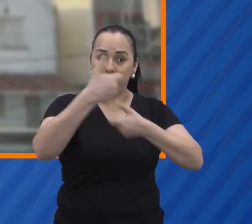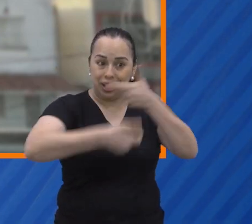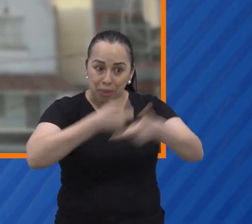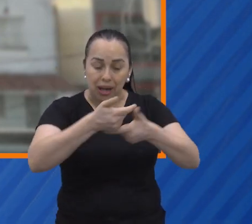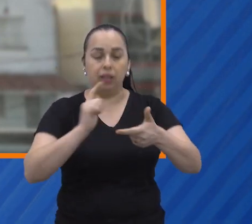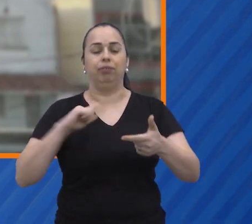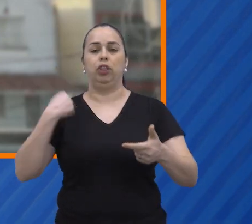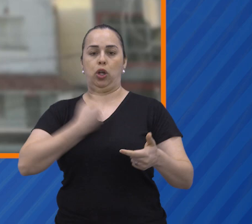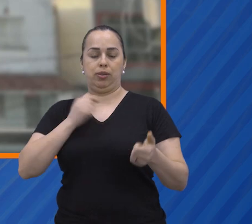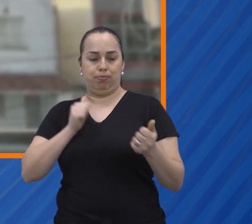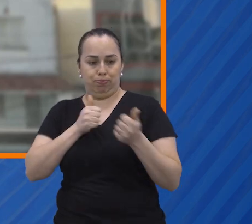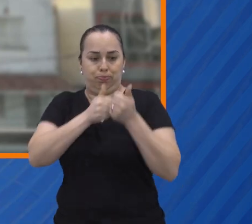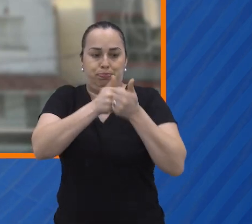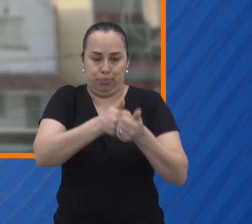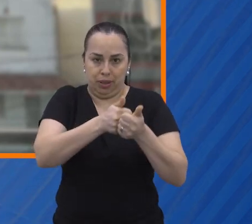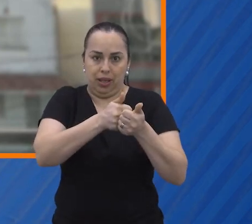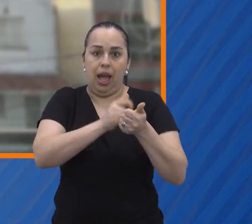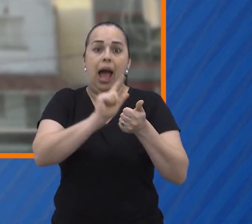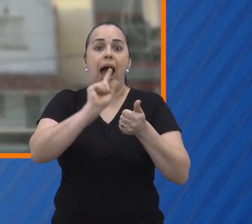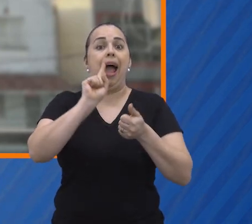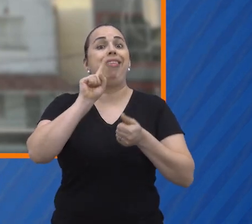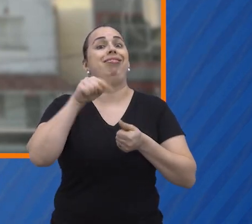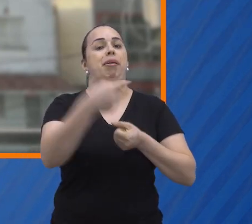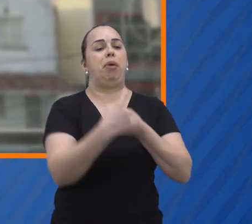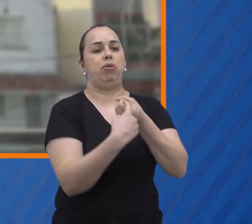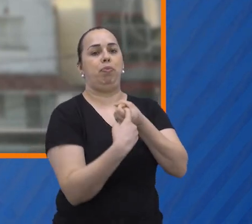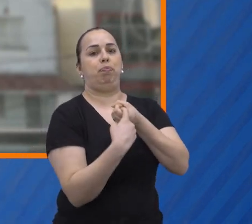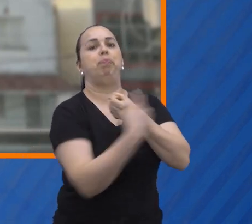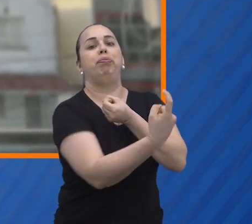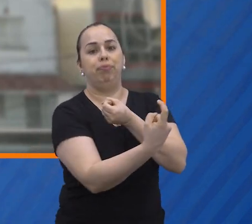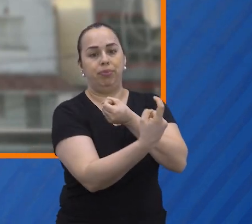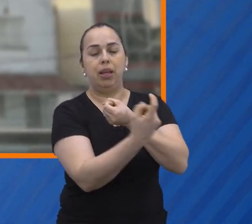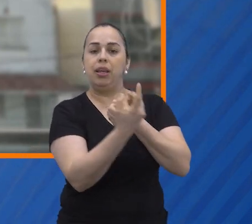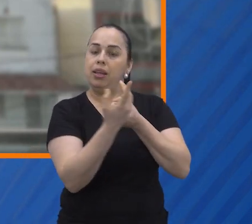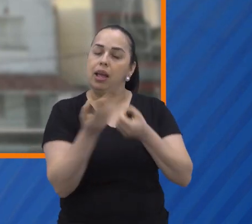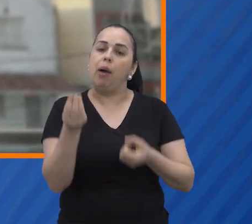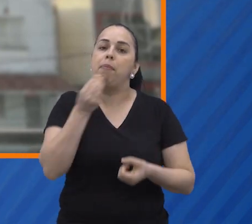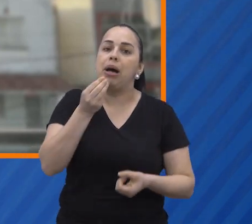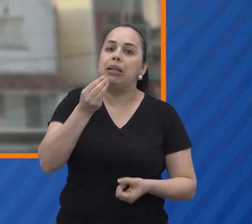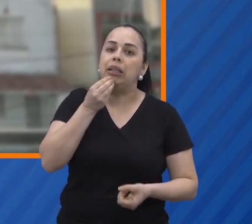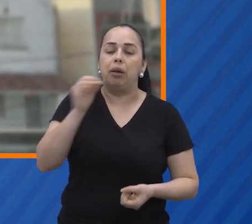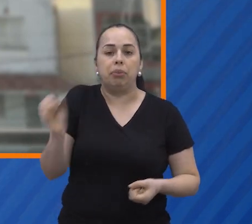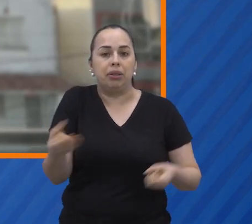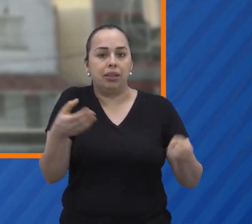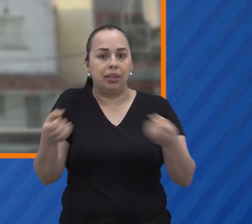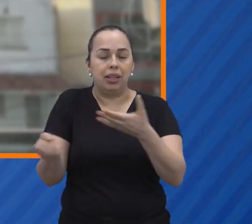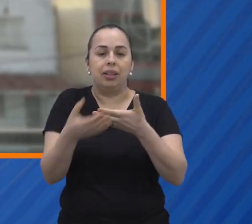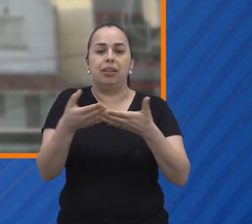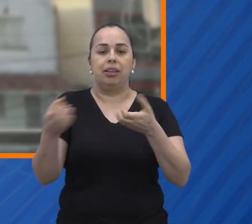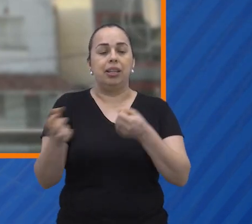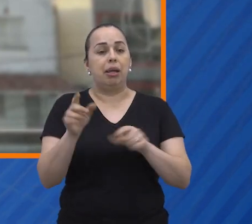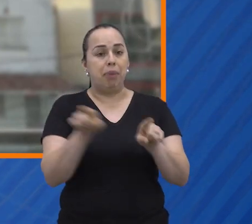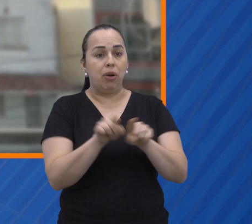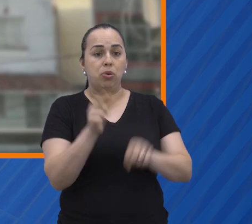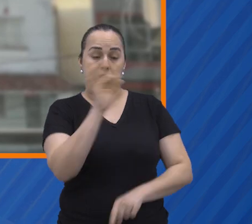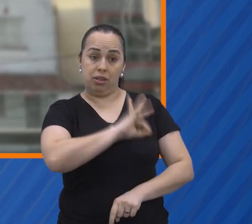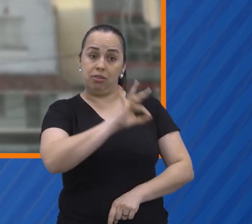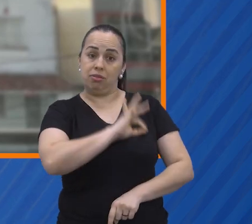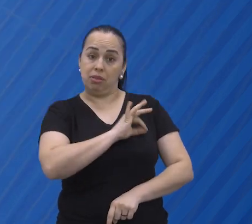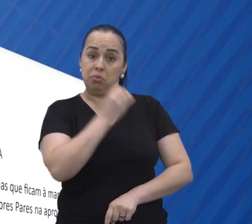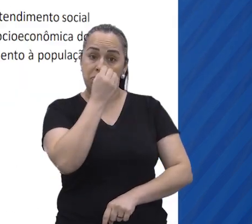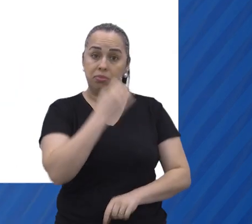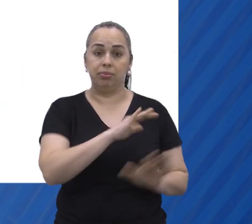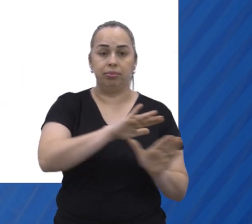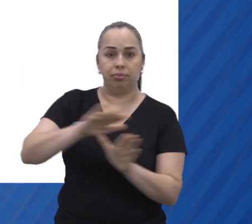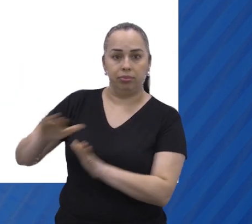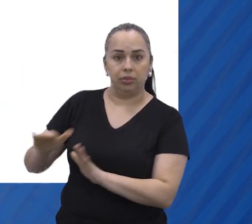garantir que elas vão ser emancipadas e vão continuar tendo novas oportunidades e conseguir ser independente financeiramente.